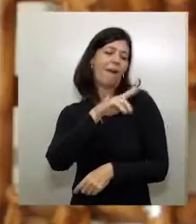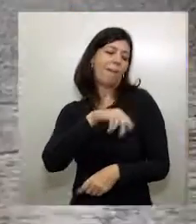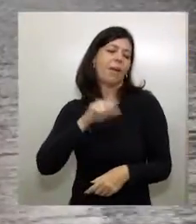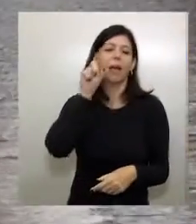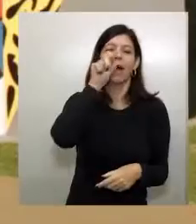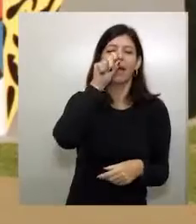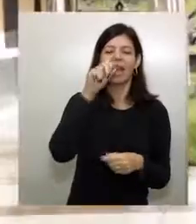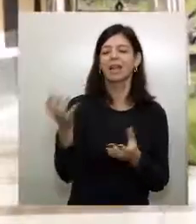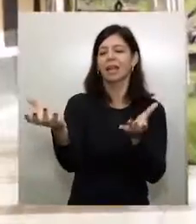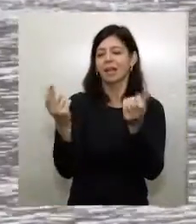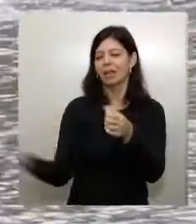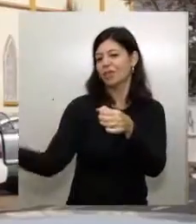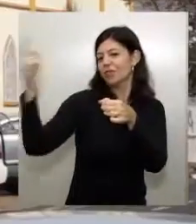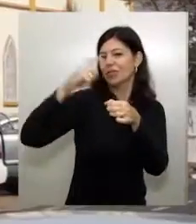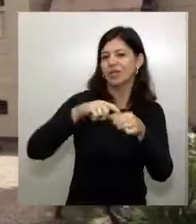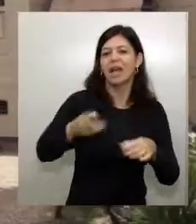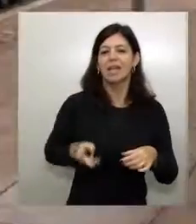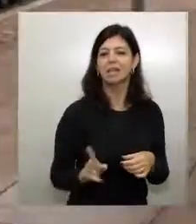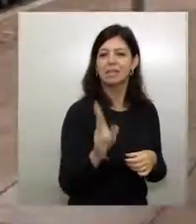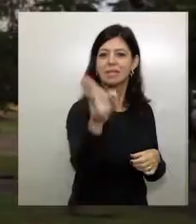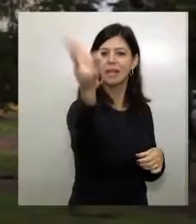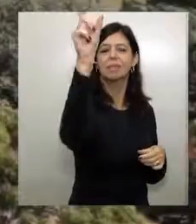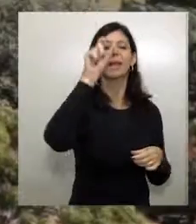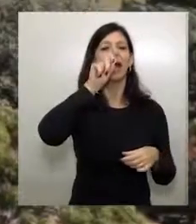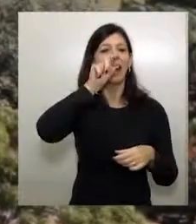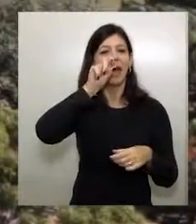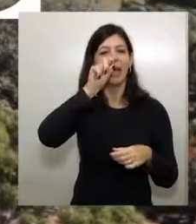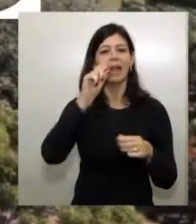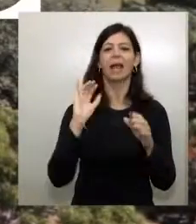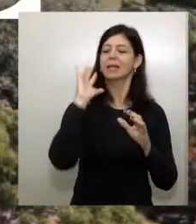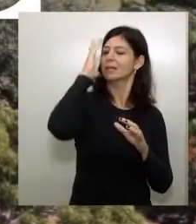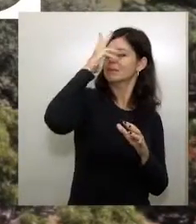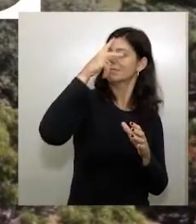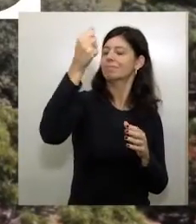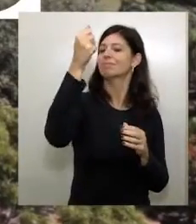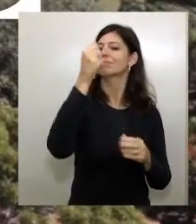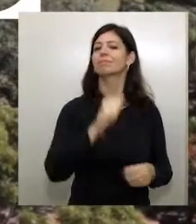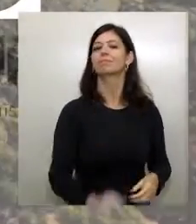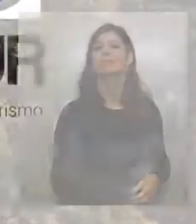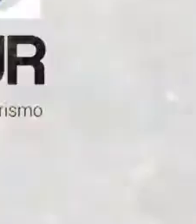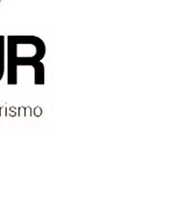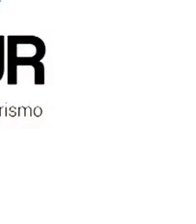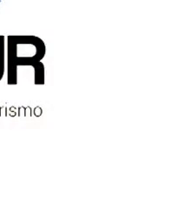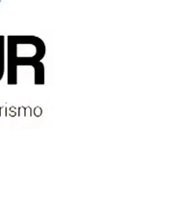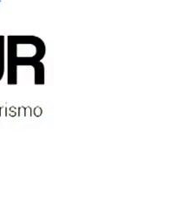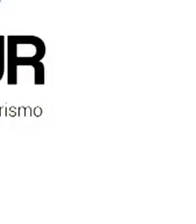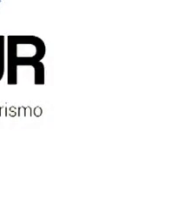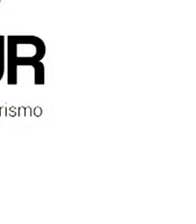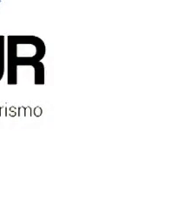amar e, com certeza, vai querer voltar sempre à Cidade Encantamento.